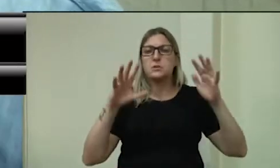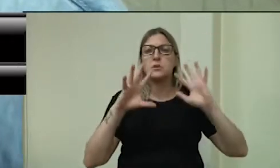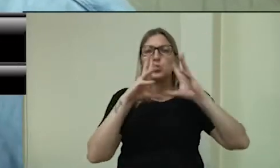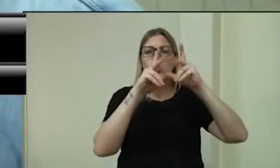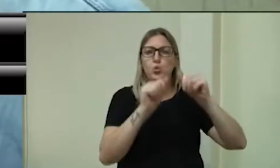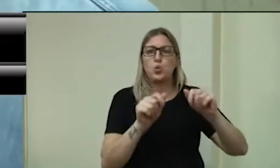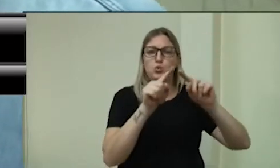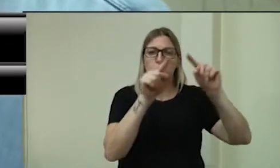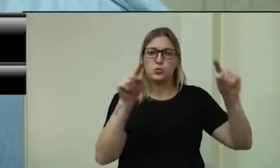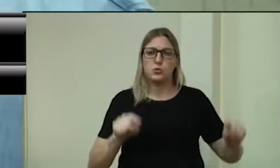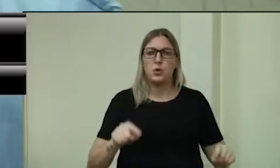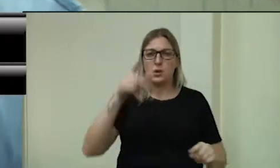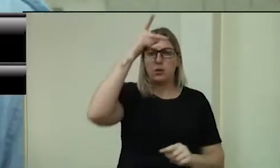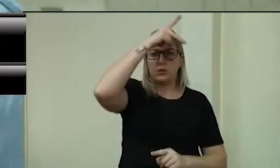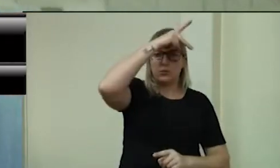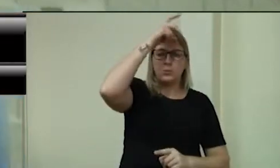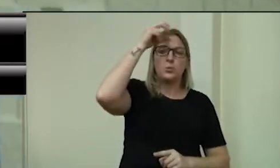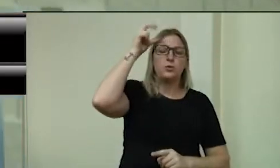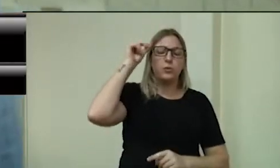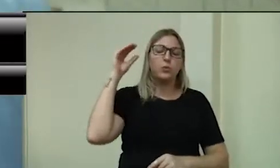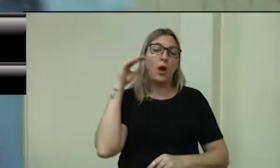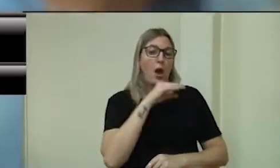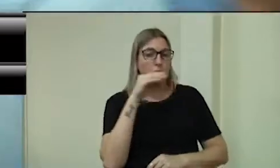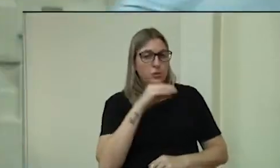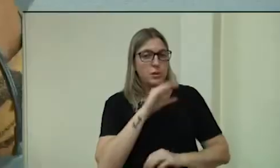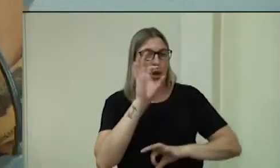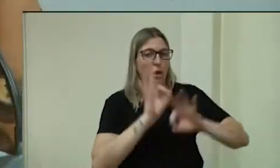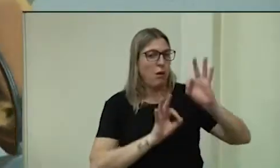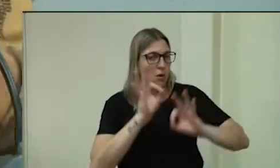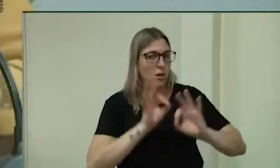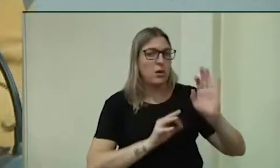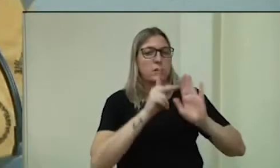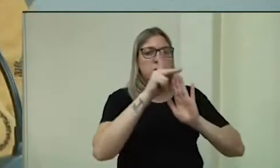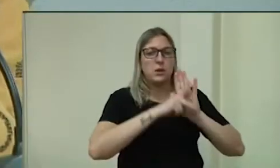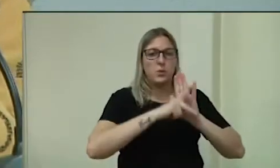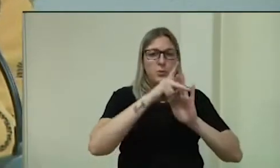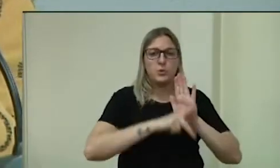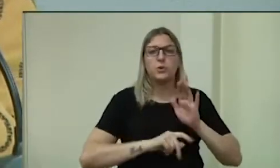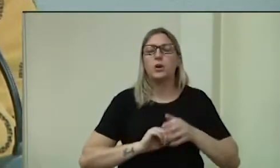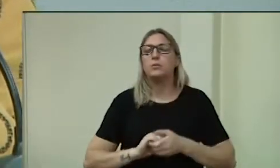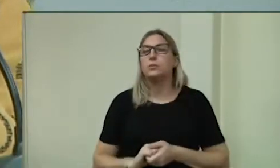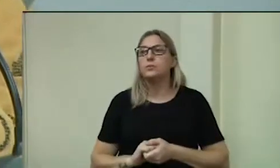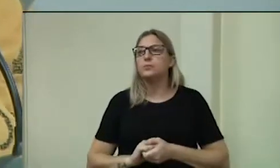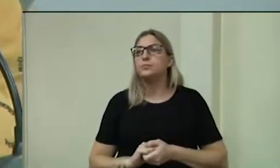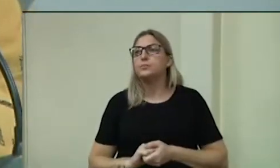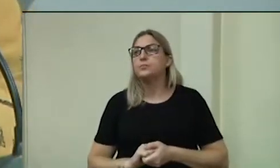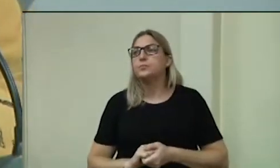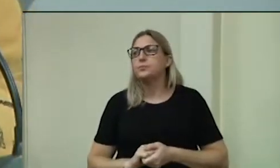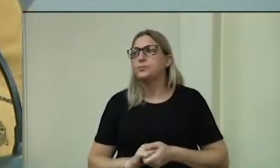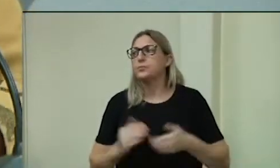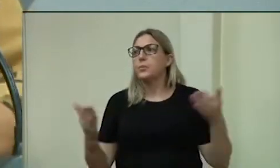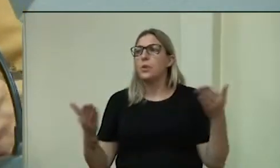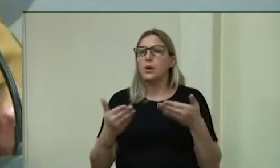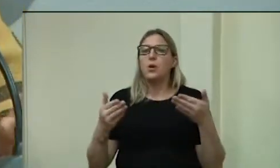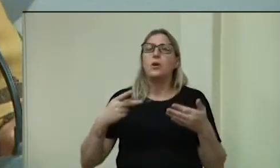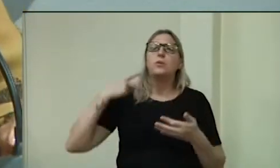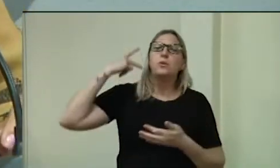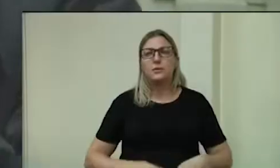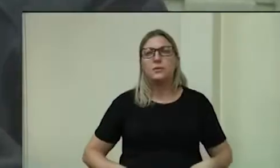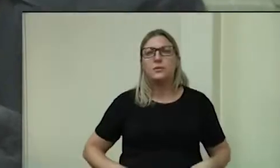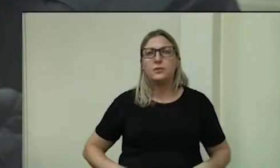agilidade nesse projeto aí. Muito obrigado, presidente. Obrigada, vereador Schelsky. Vereador João Parente.